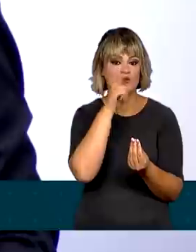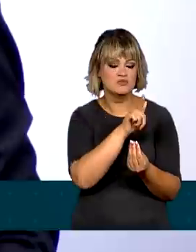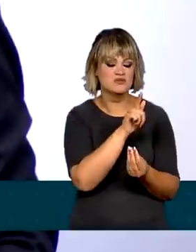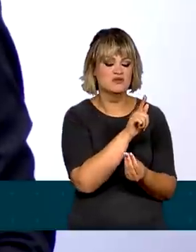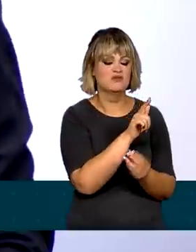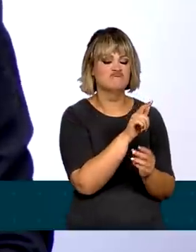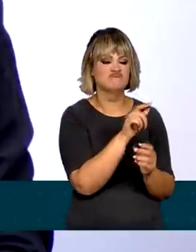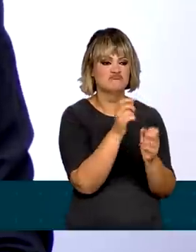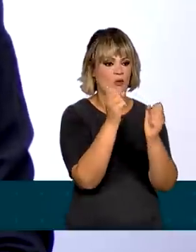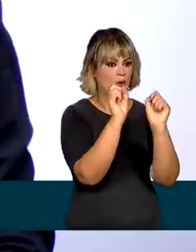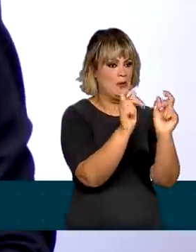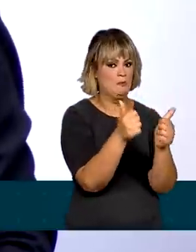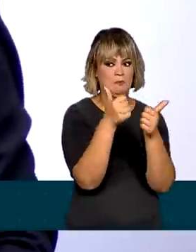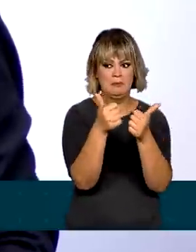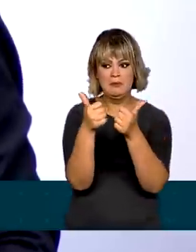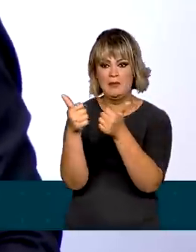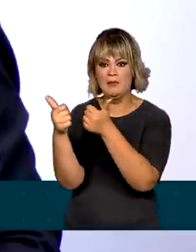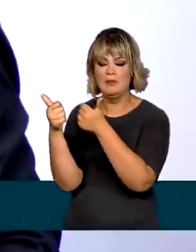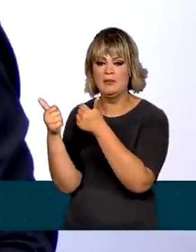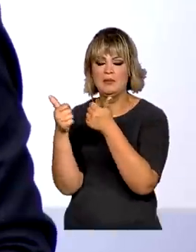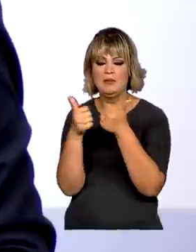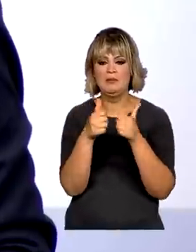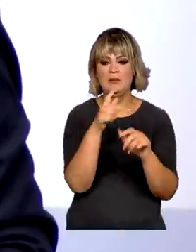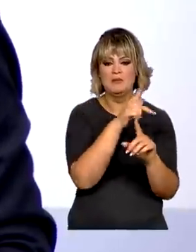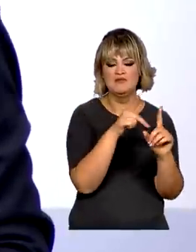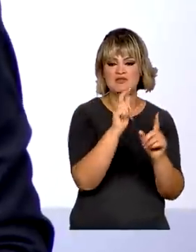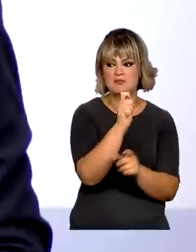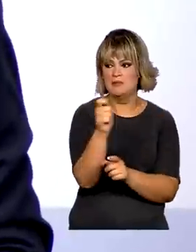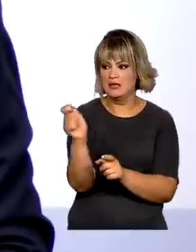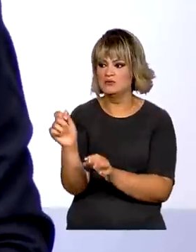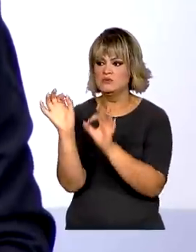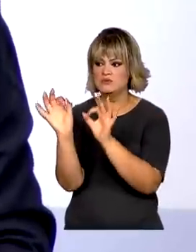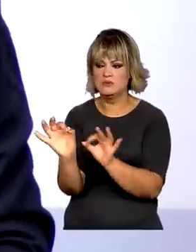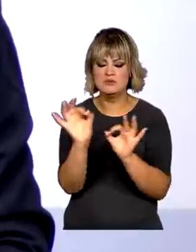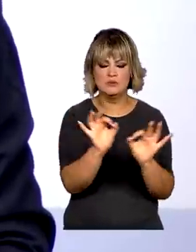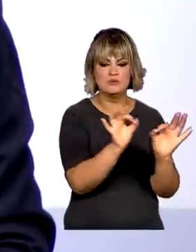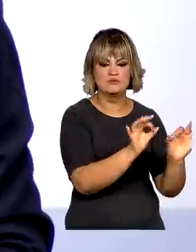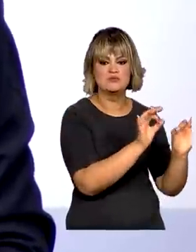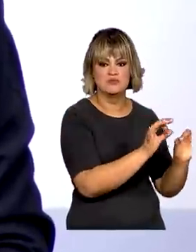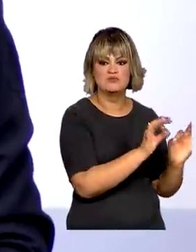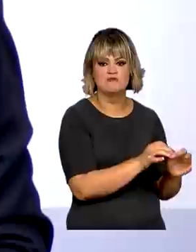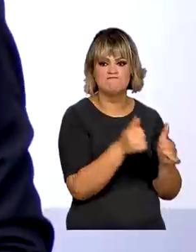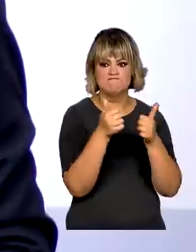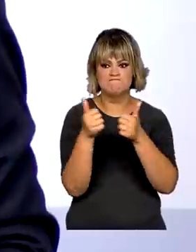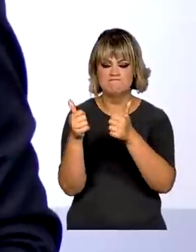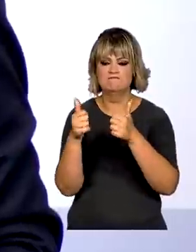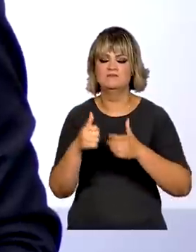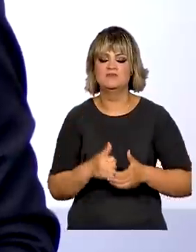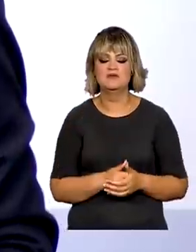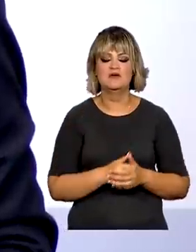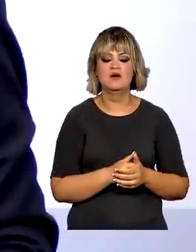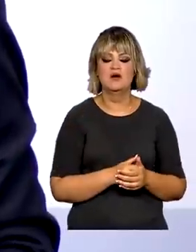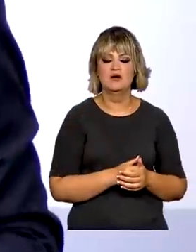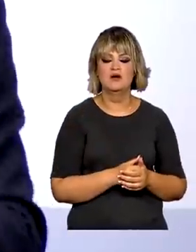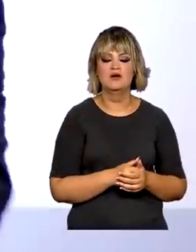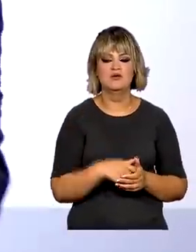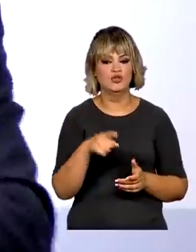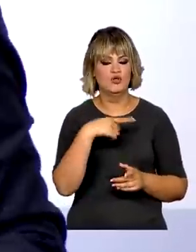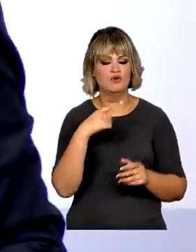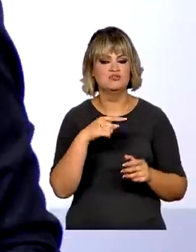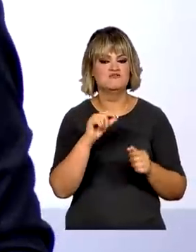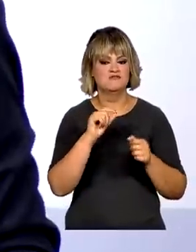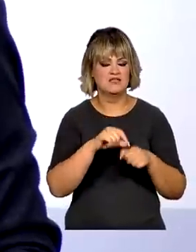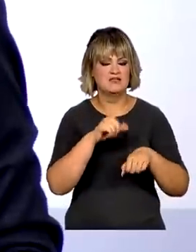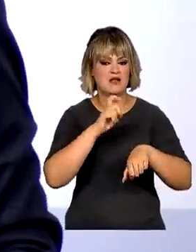com a Previdência em ordem, entregando ao cidadão brasileiro aquilo que nós fazemos de forma